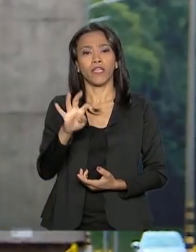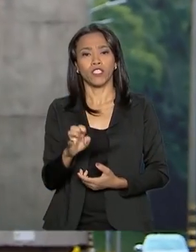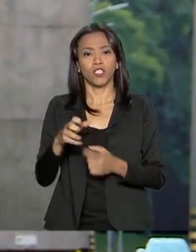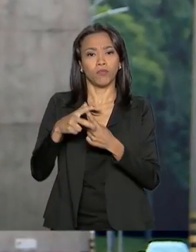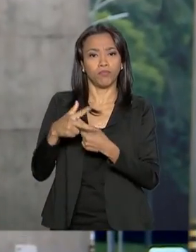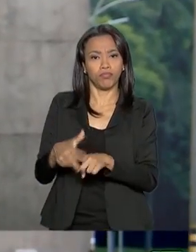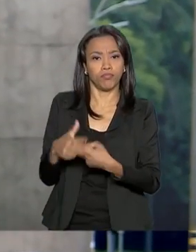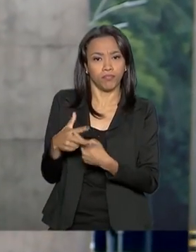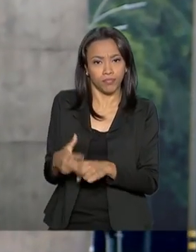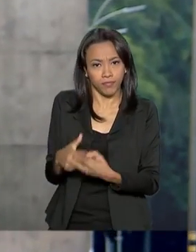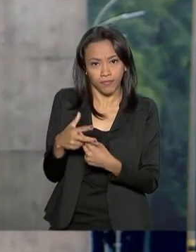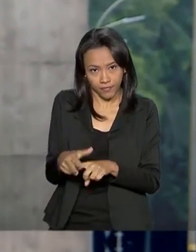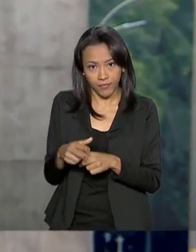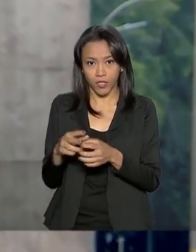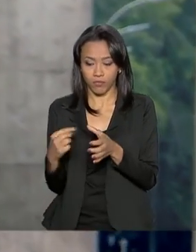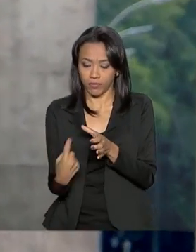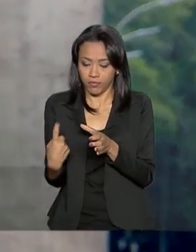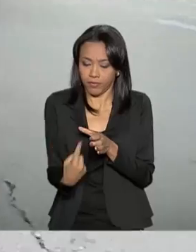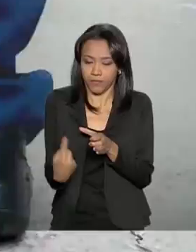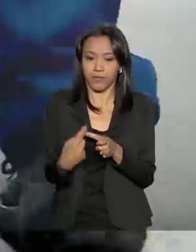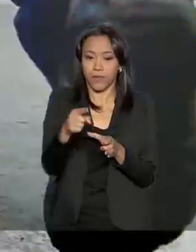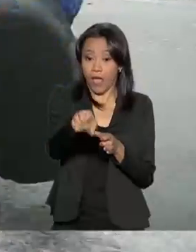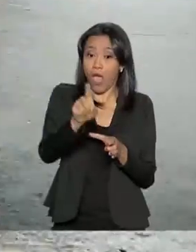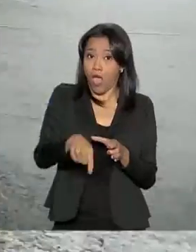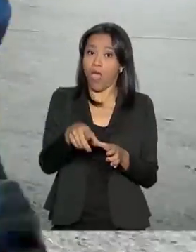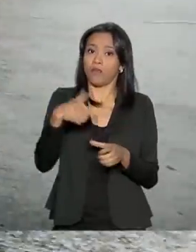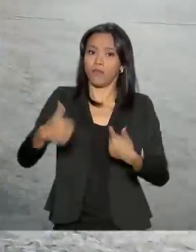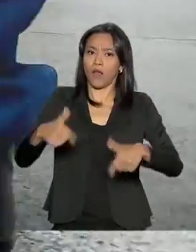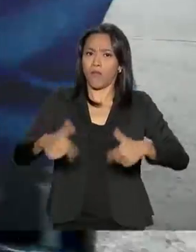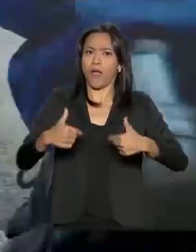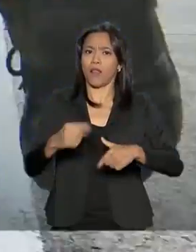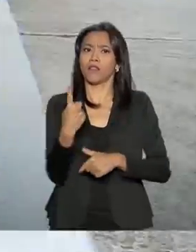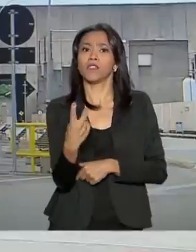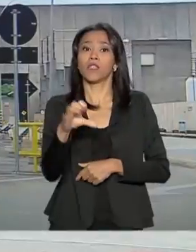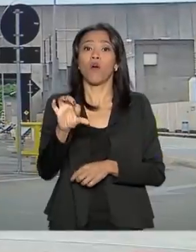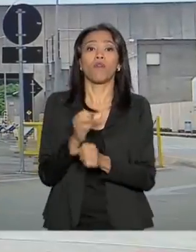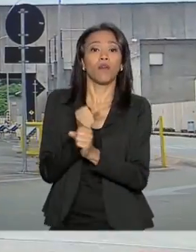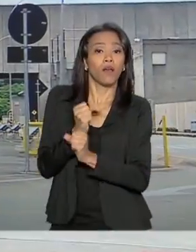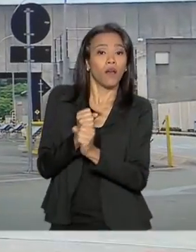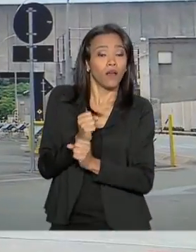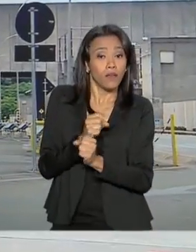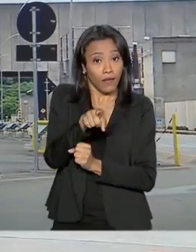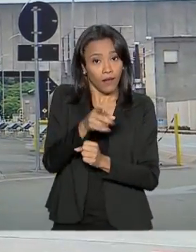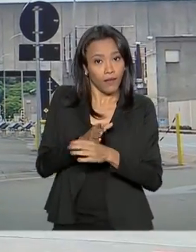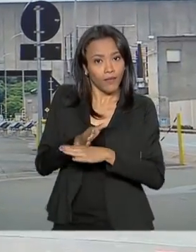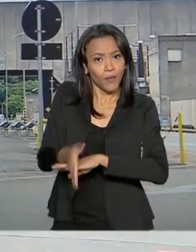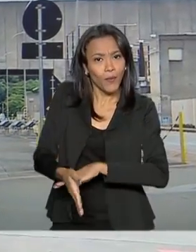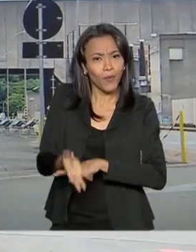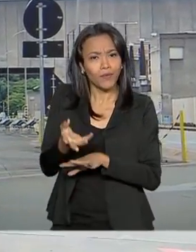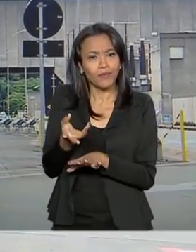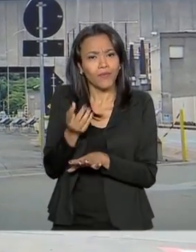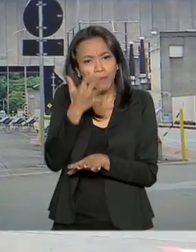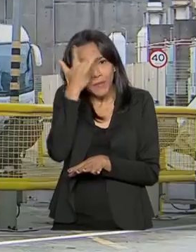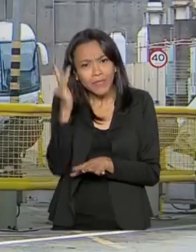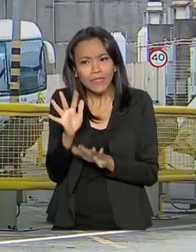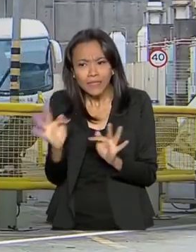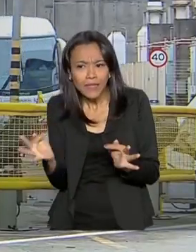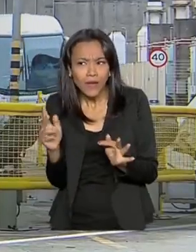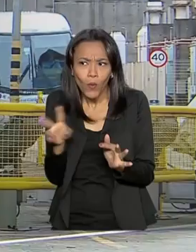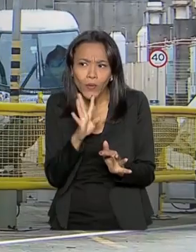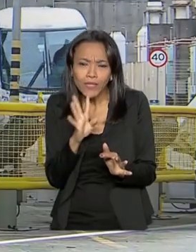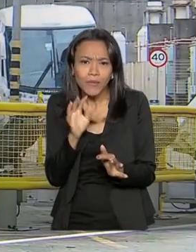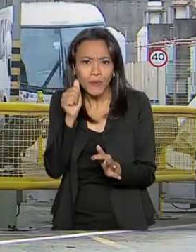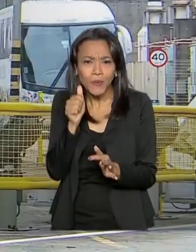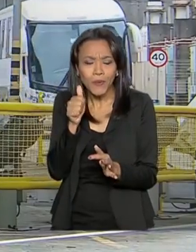Equipamentos de Geração. Funcionário de Itaipu há 19 anos, ele entrou como trainee. Aqui conheceu a